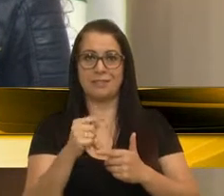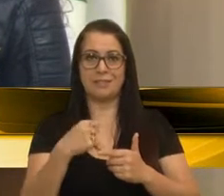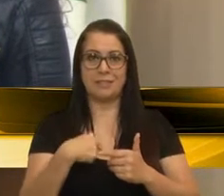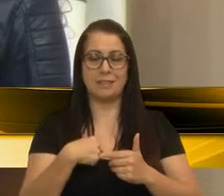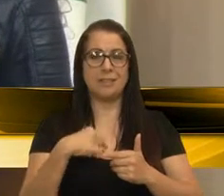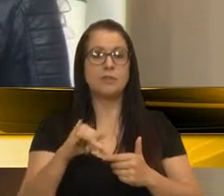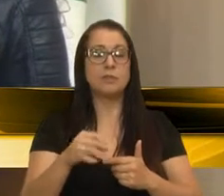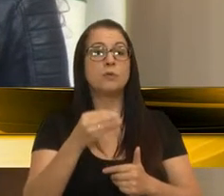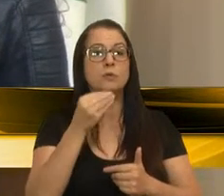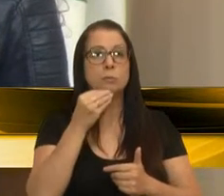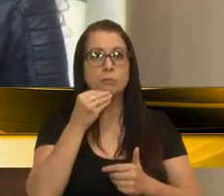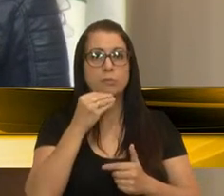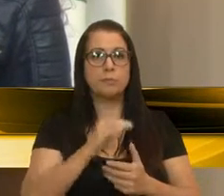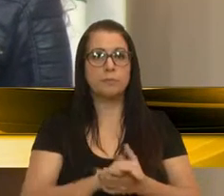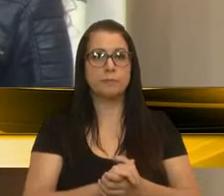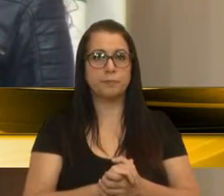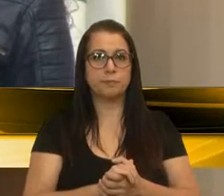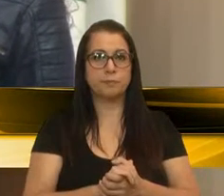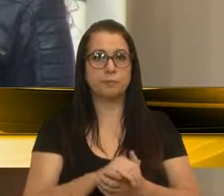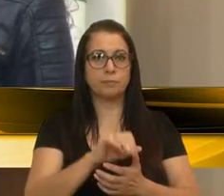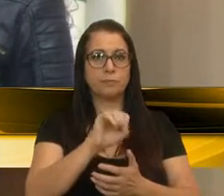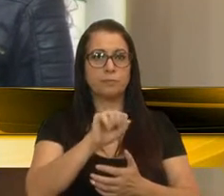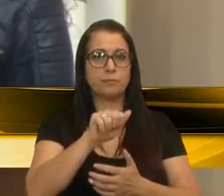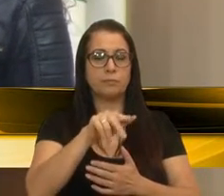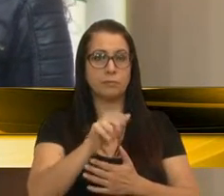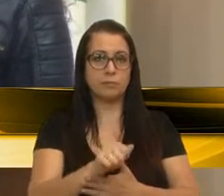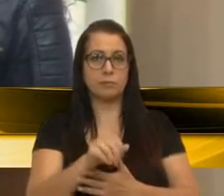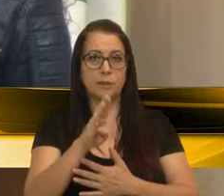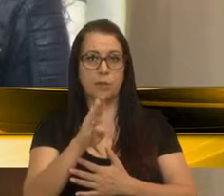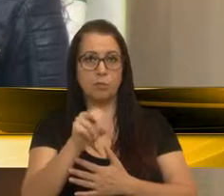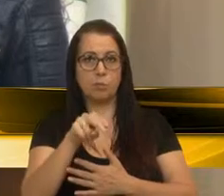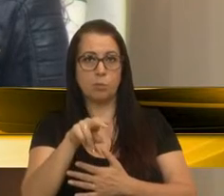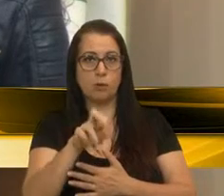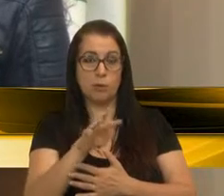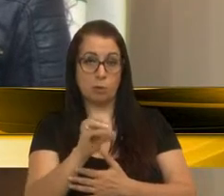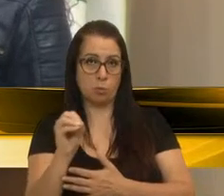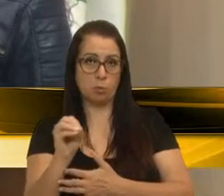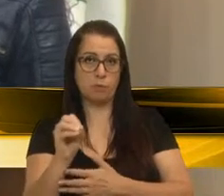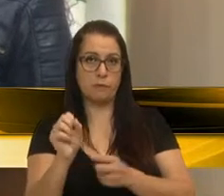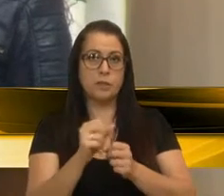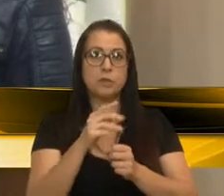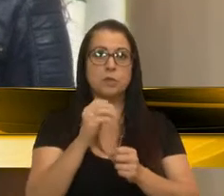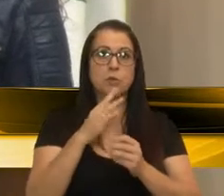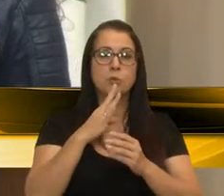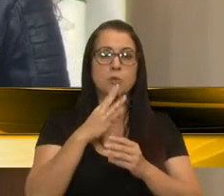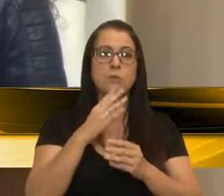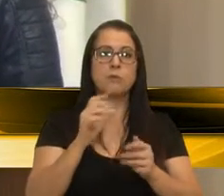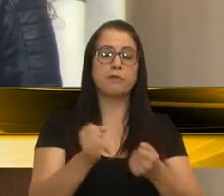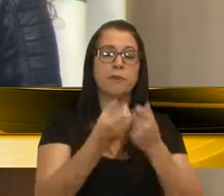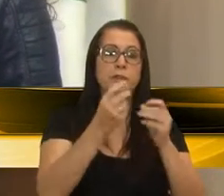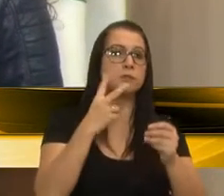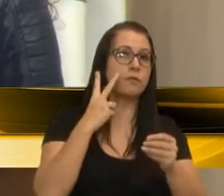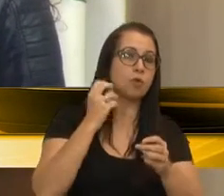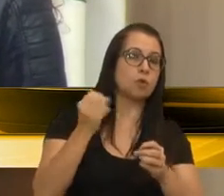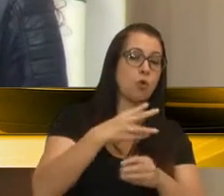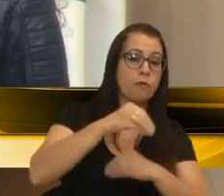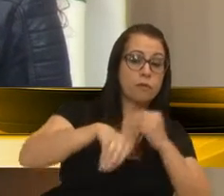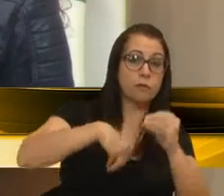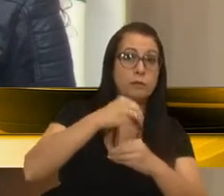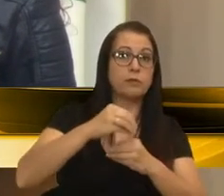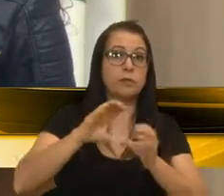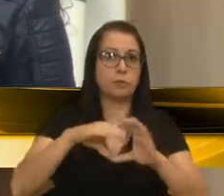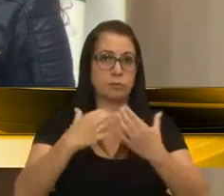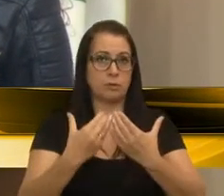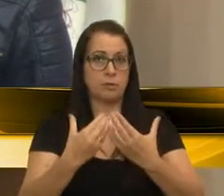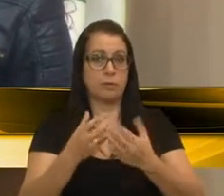tive a oportunidade, e a Sandra Boneto é uma pessoa que tem muito conhecimento e fez Festa do Vinho Novo e envolveu a comunidade.